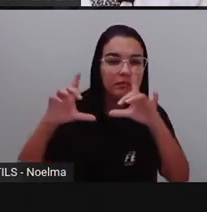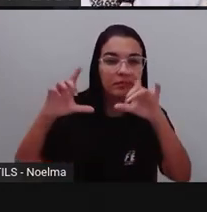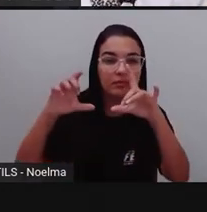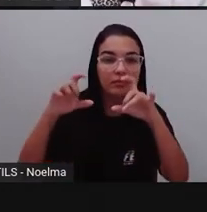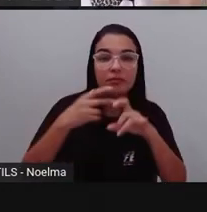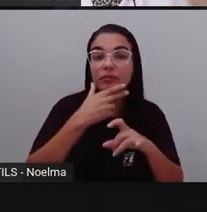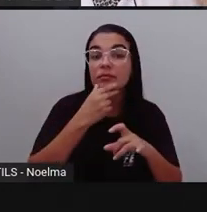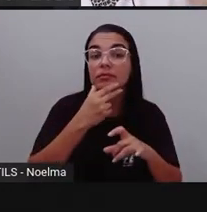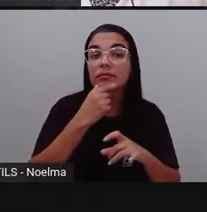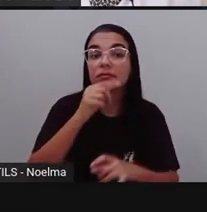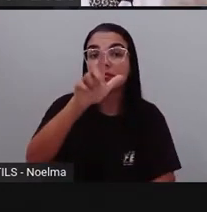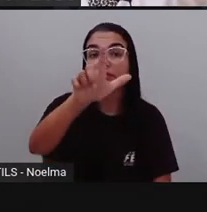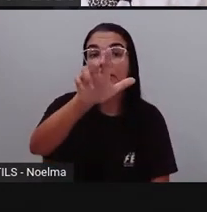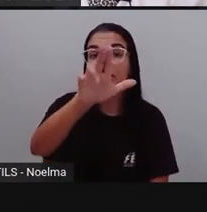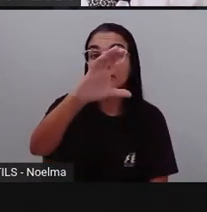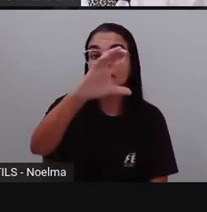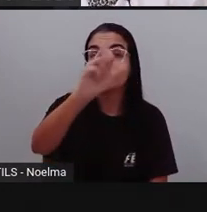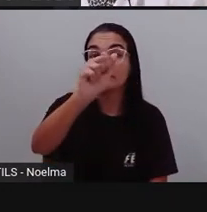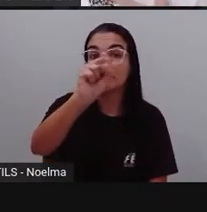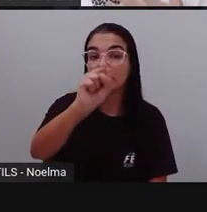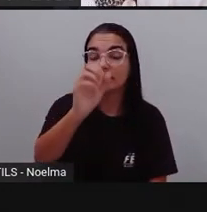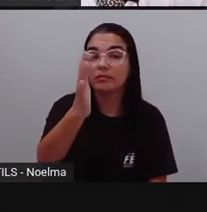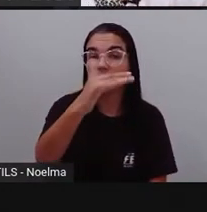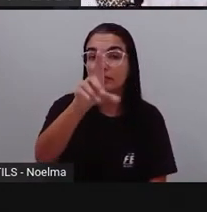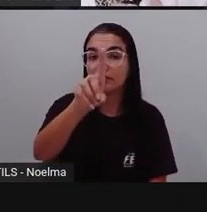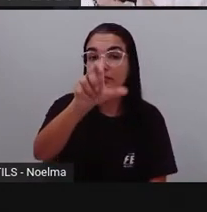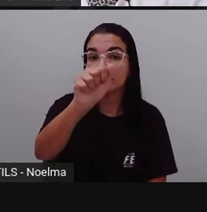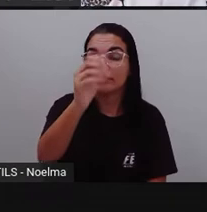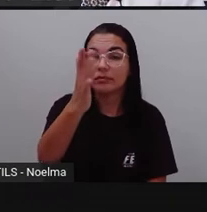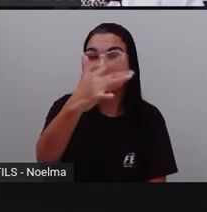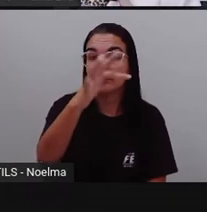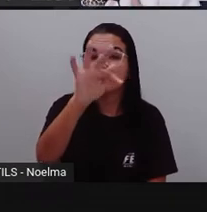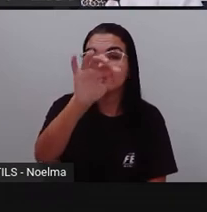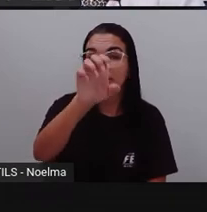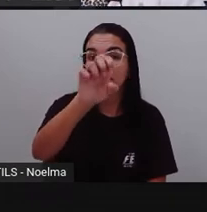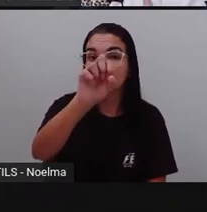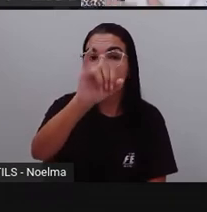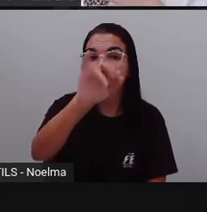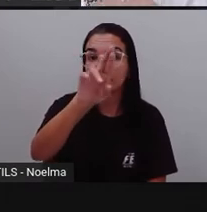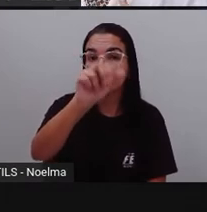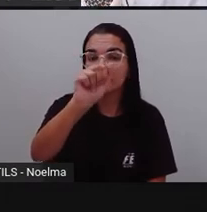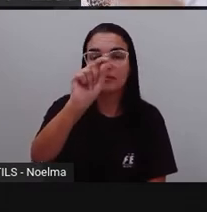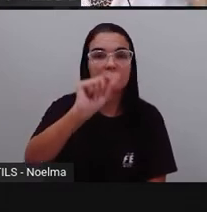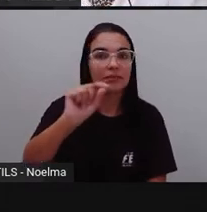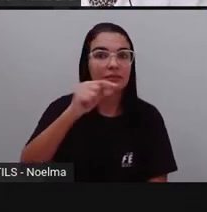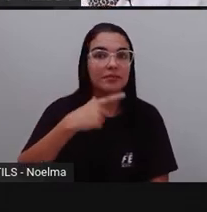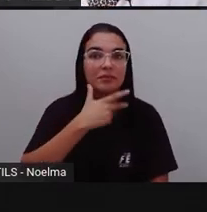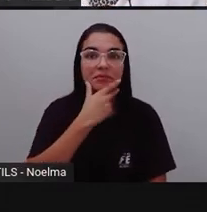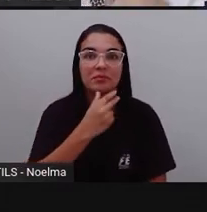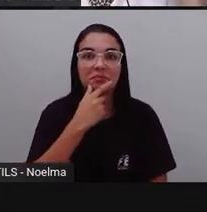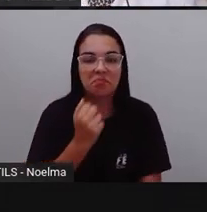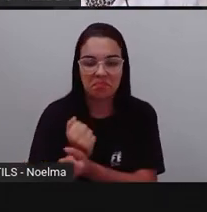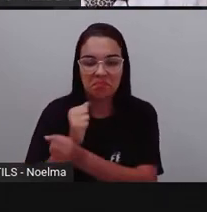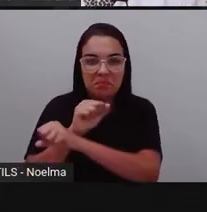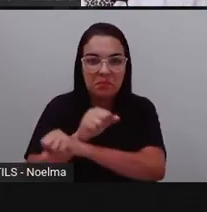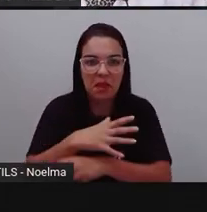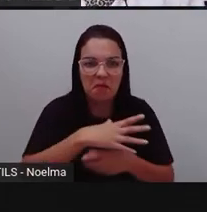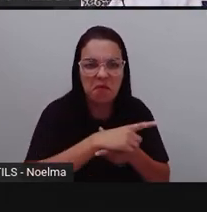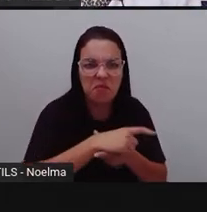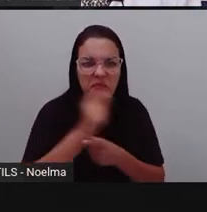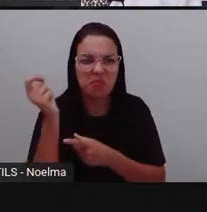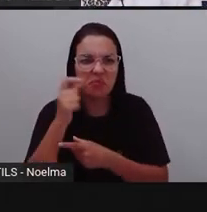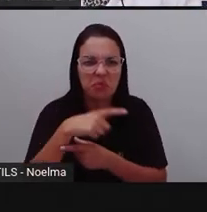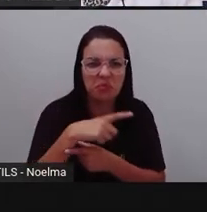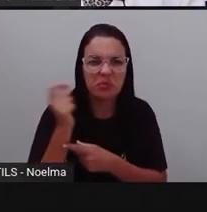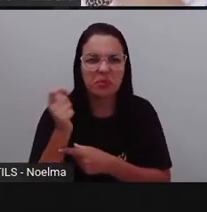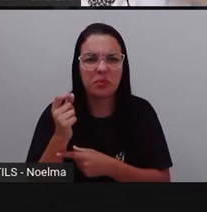da Feira, que é uma personalidade, né, ferense. Nós sabemos que Lucas da Feira foi escravo, fugiu, ele